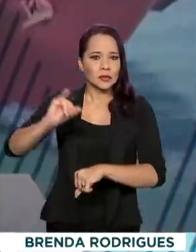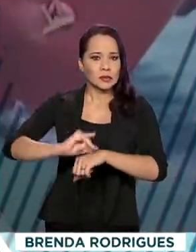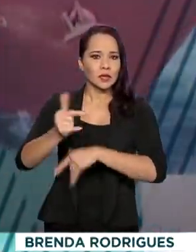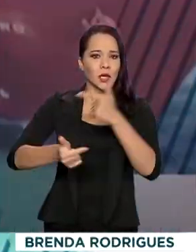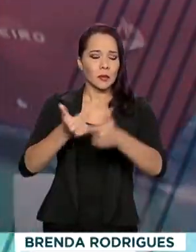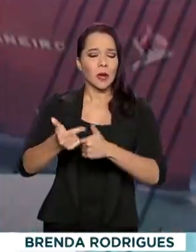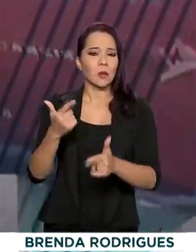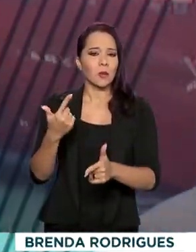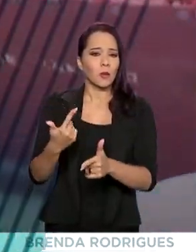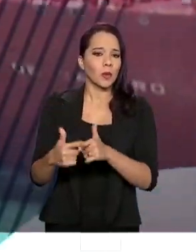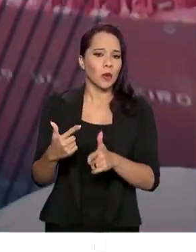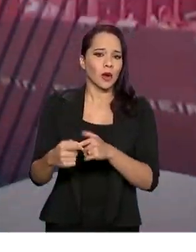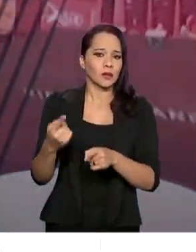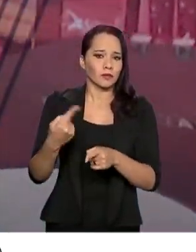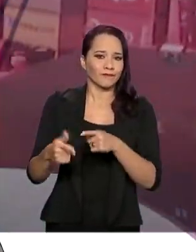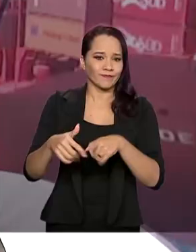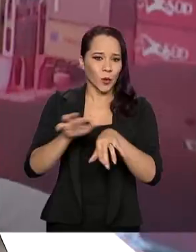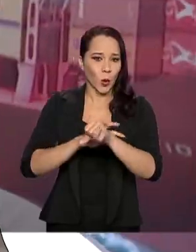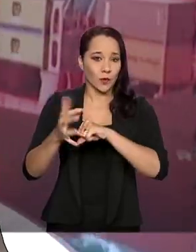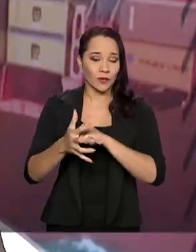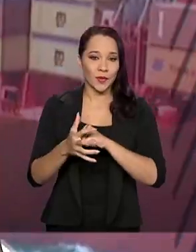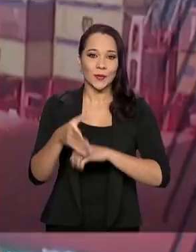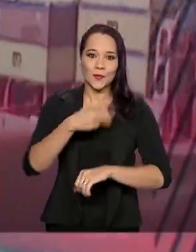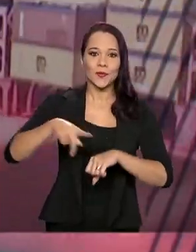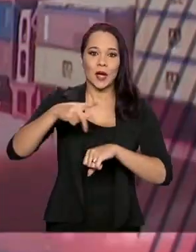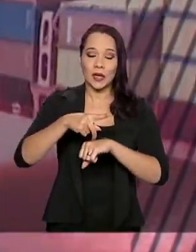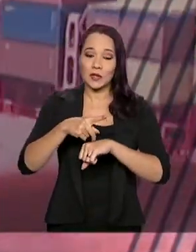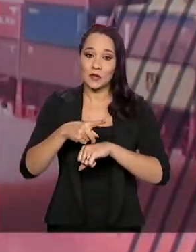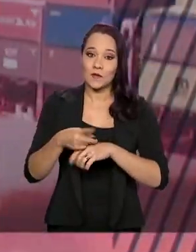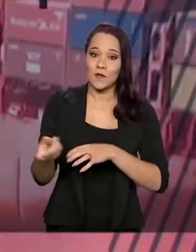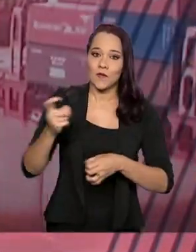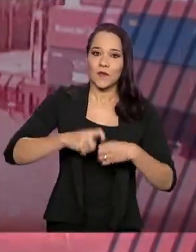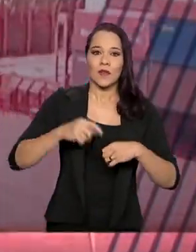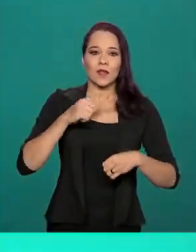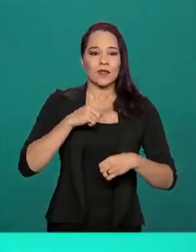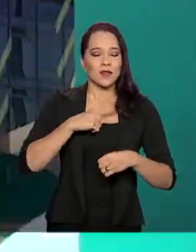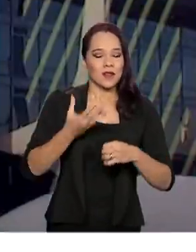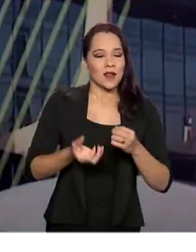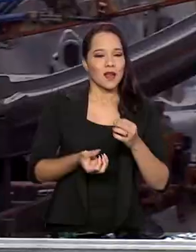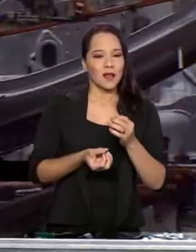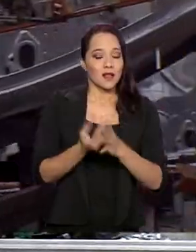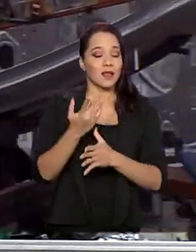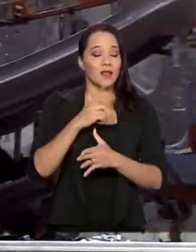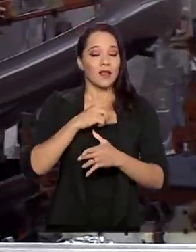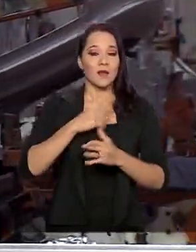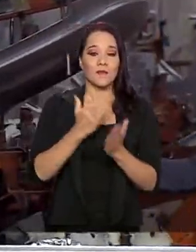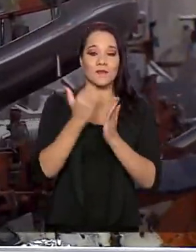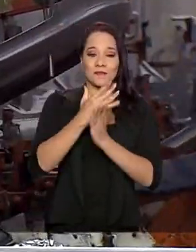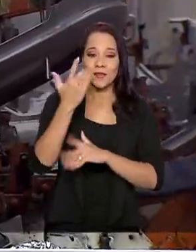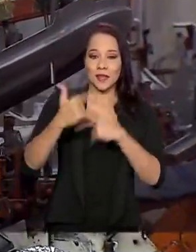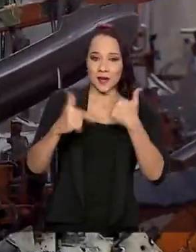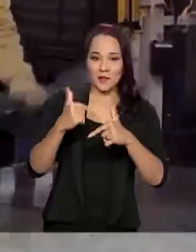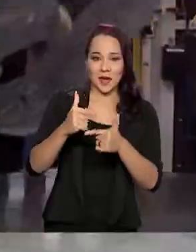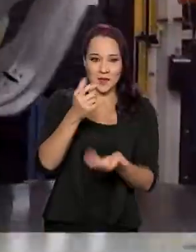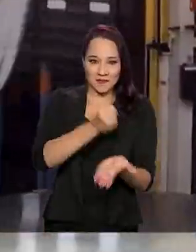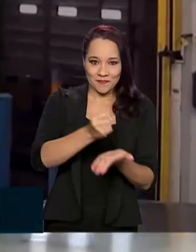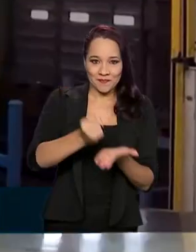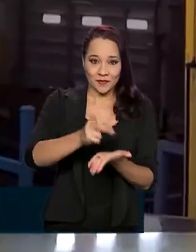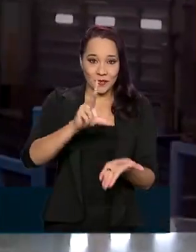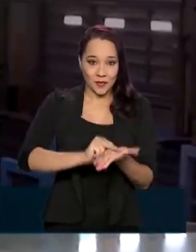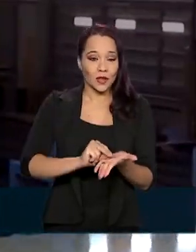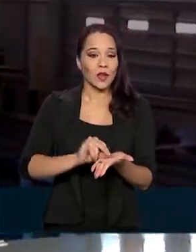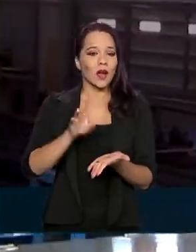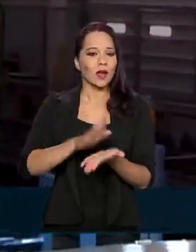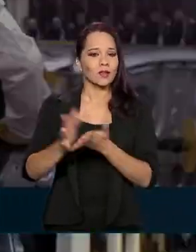pandemia do novo coronavírus, o país voltou a criar empregos formais em julho. Segundo dados divulgados agora há pouco pelo